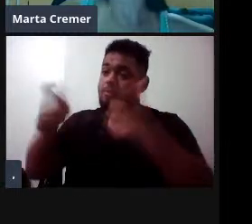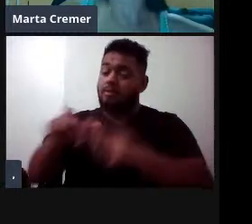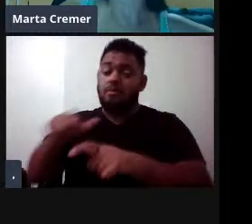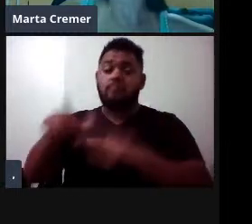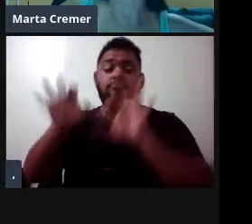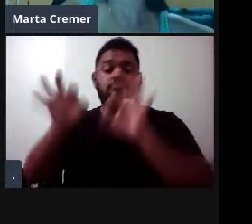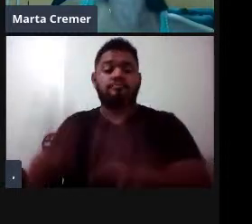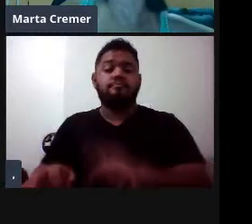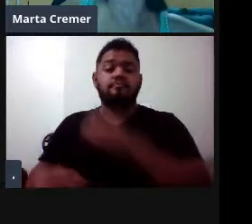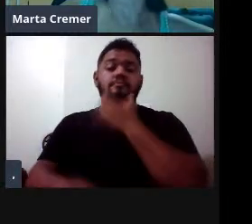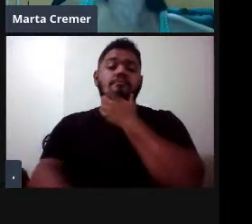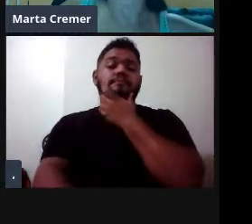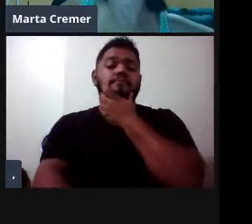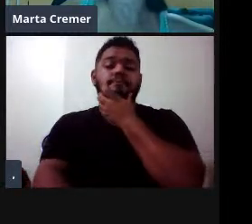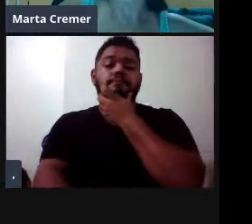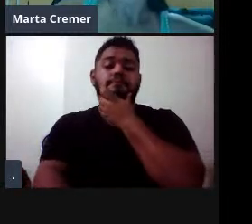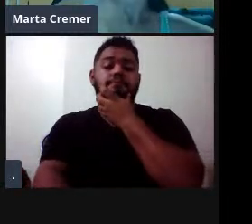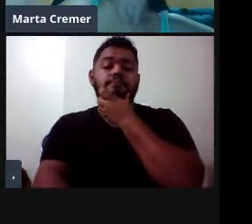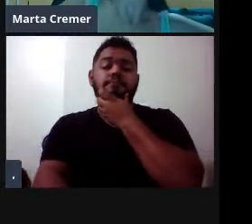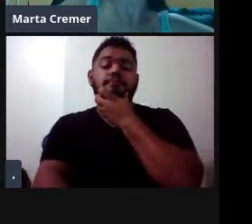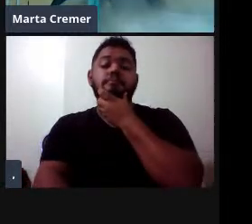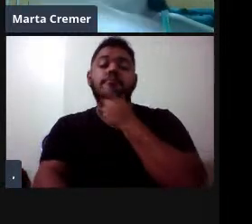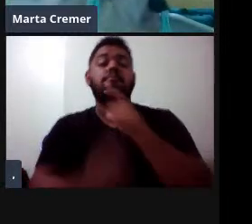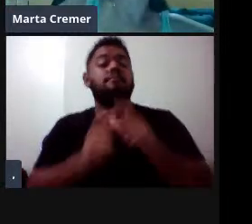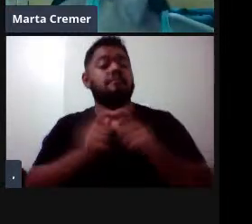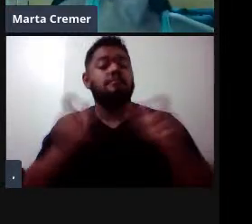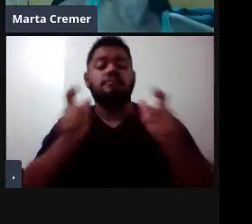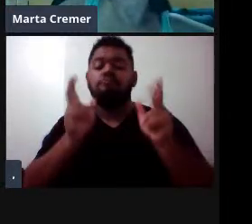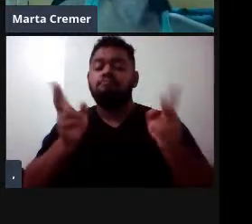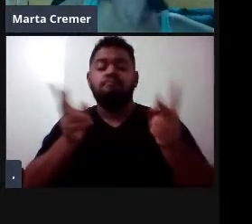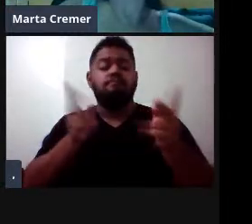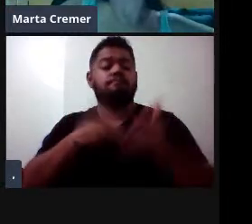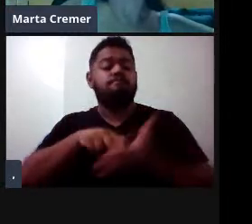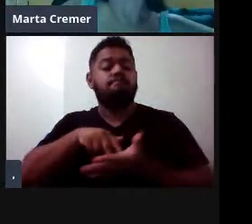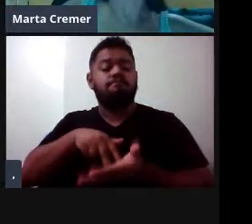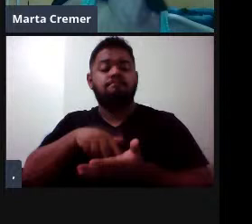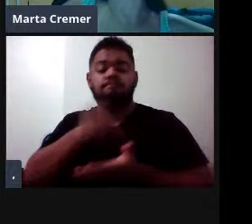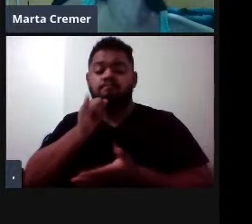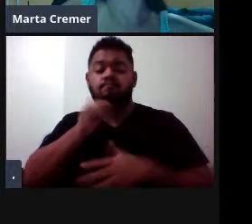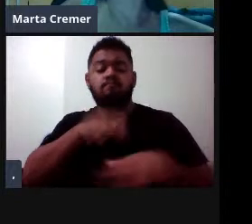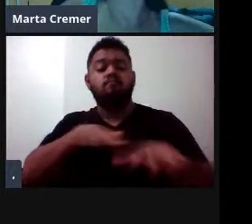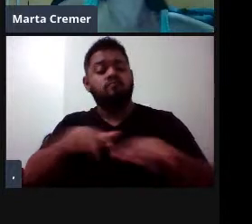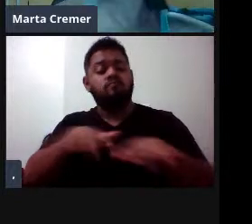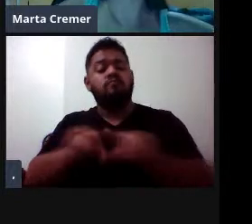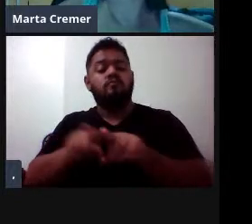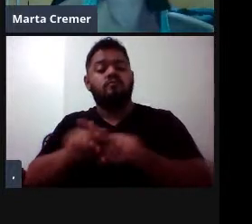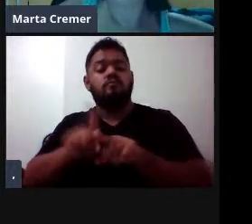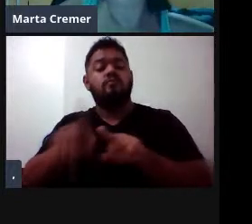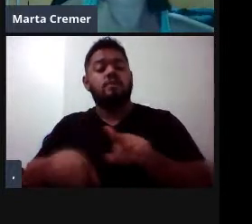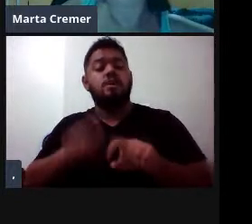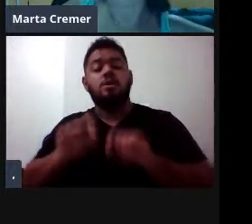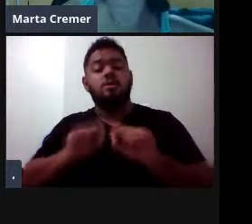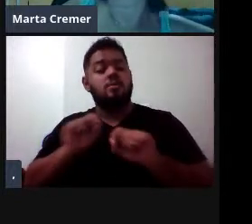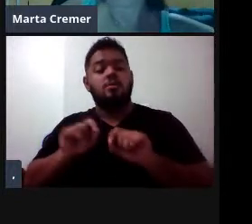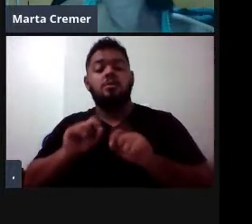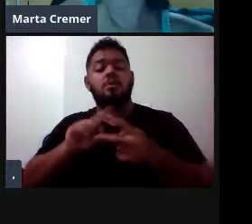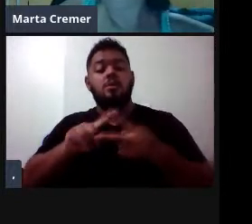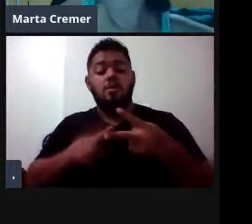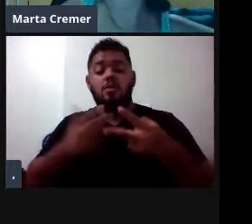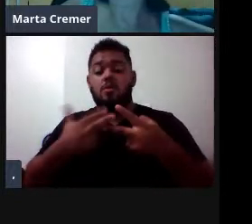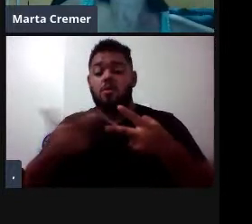A maioria é bastante cosmopolita e esses movimentos, eles vão estar muito associados a duas necessidades